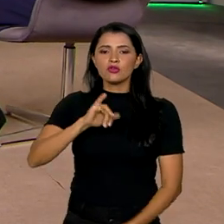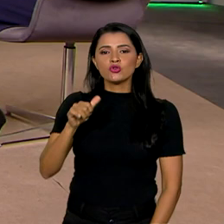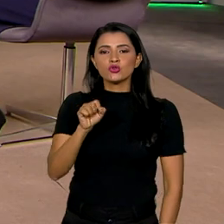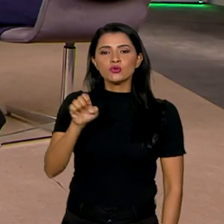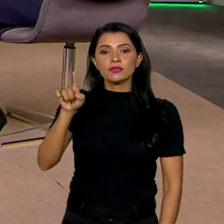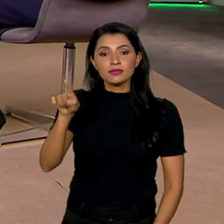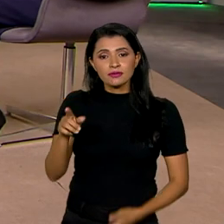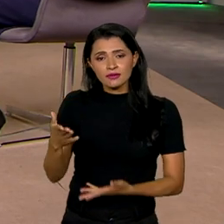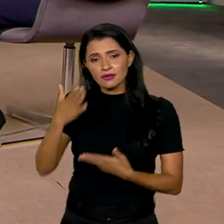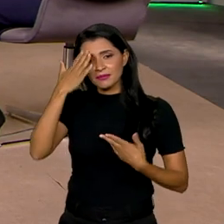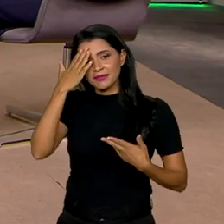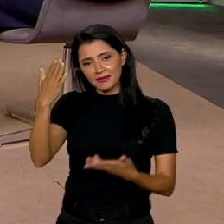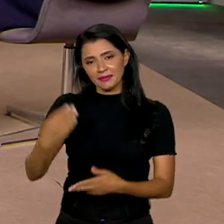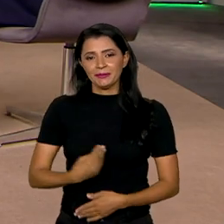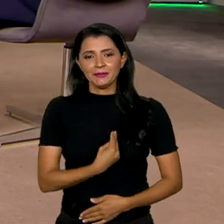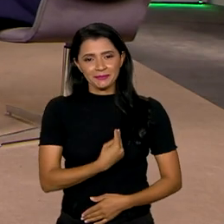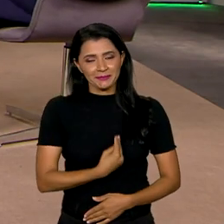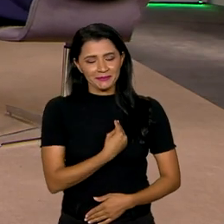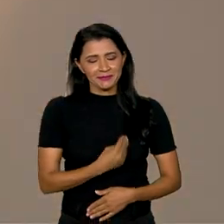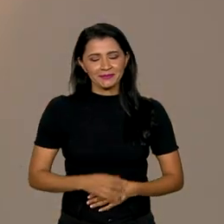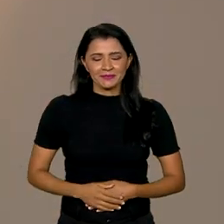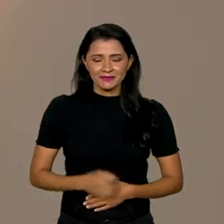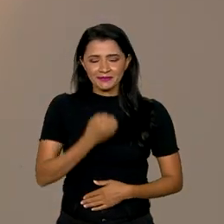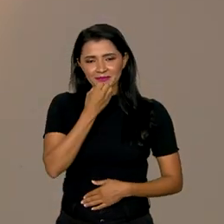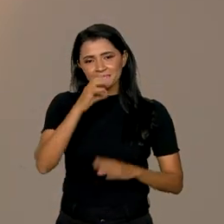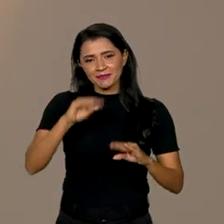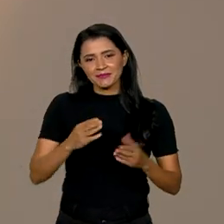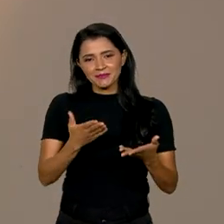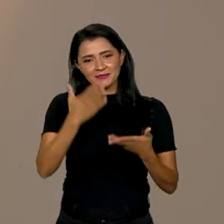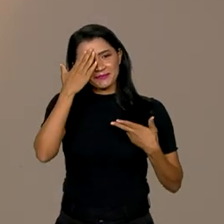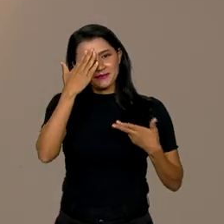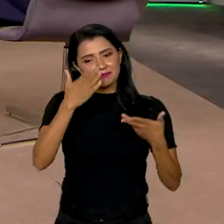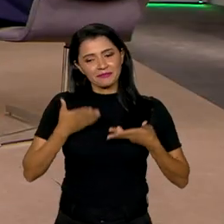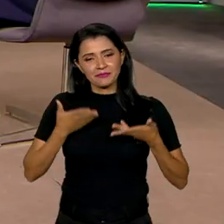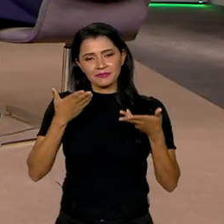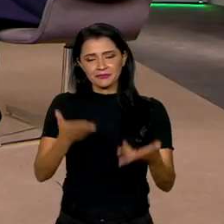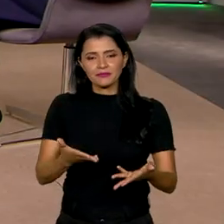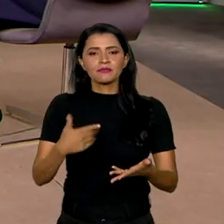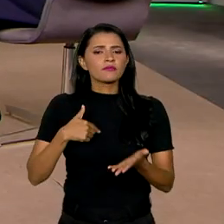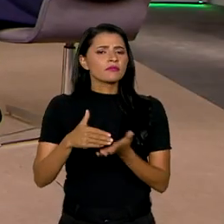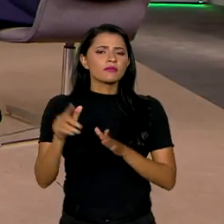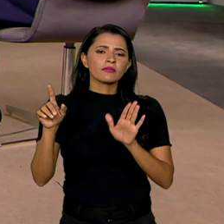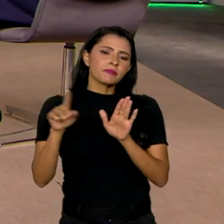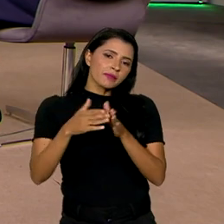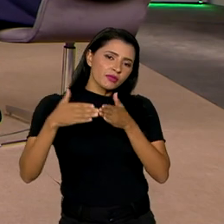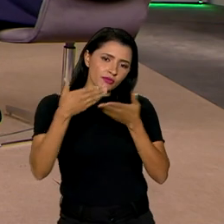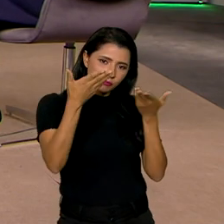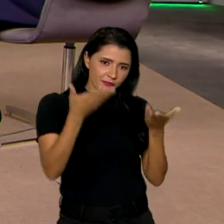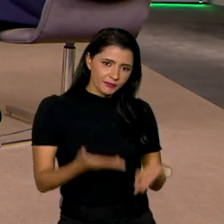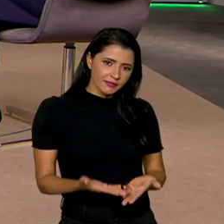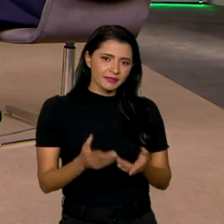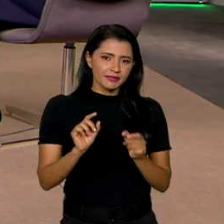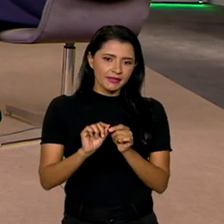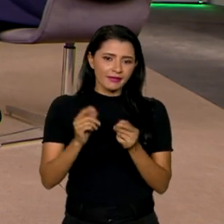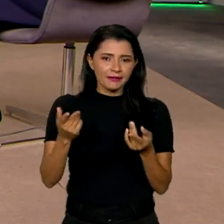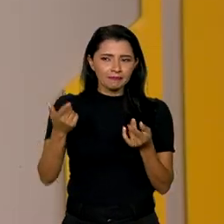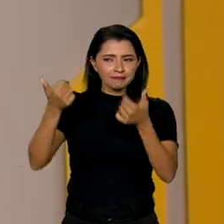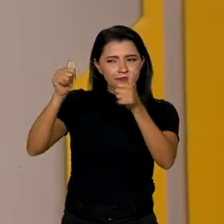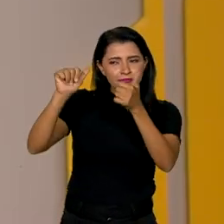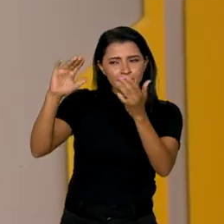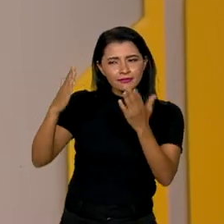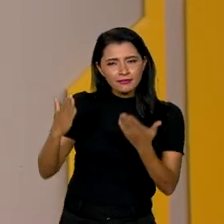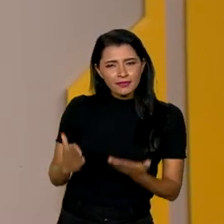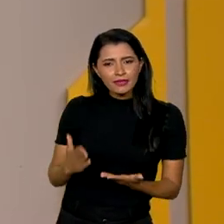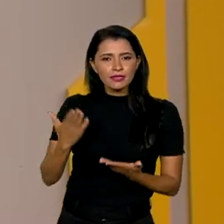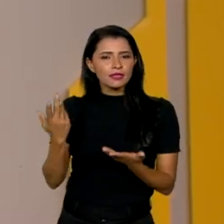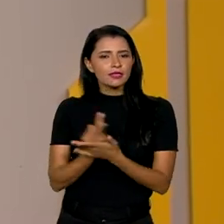Professor, muito obrigado pela sua presença. Boa noite, muito obrigado pelo convite. E eu começo pedindo para o senhor fazer aí uma avaliação